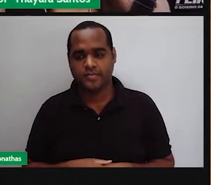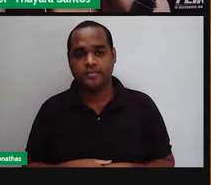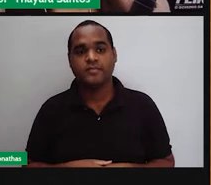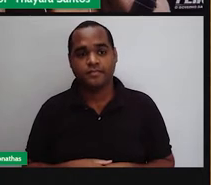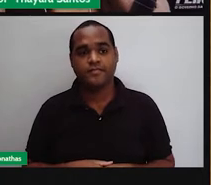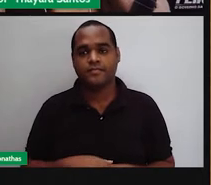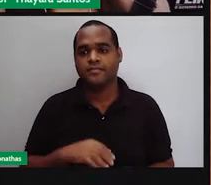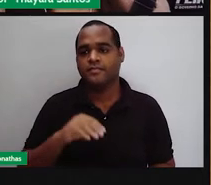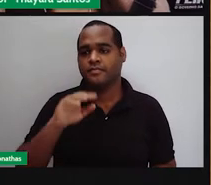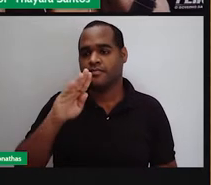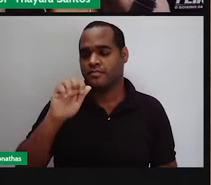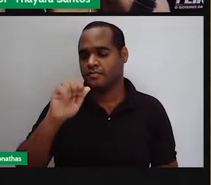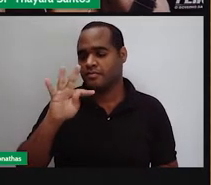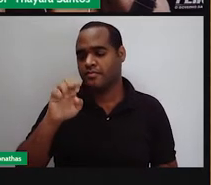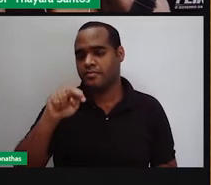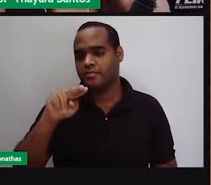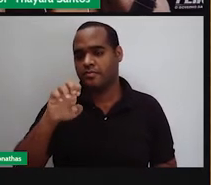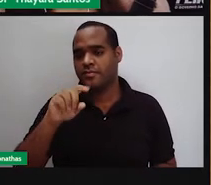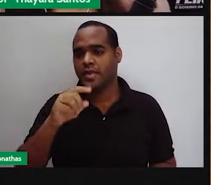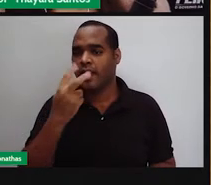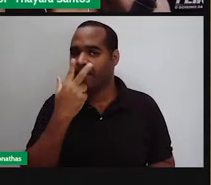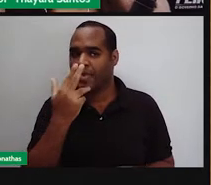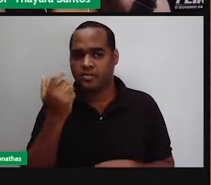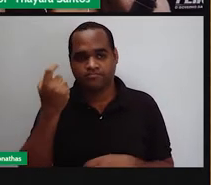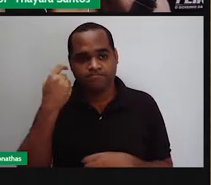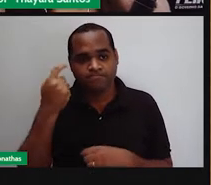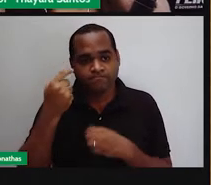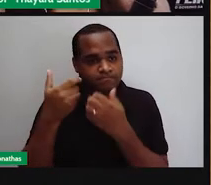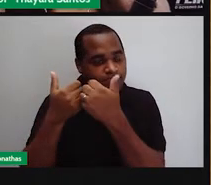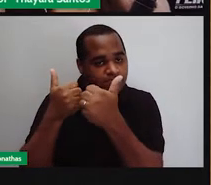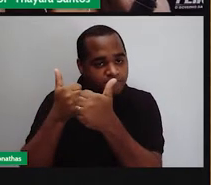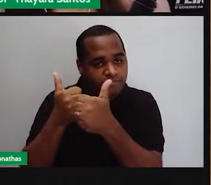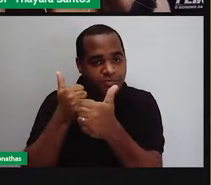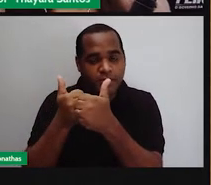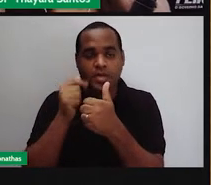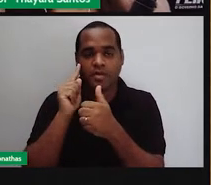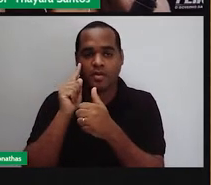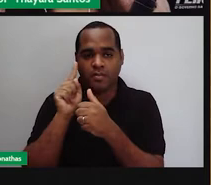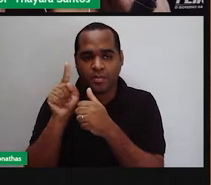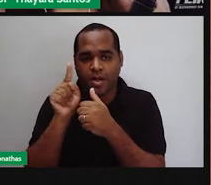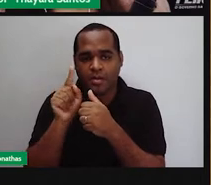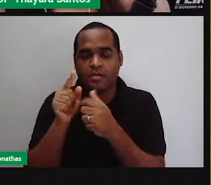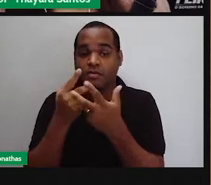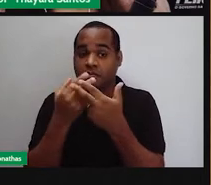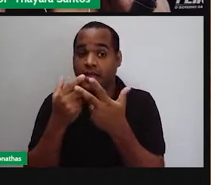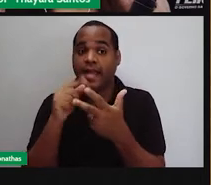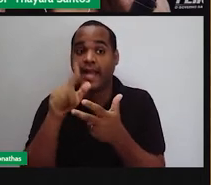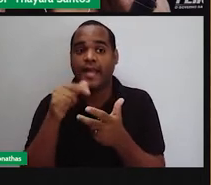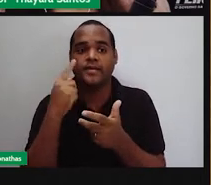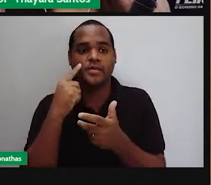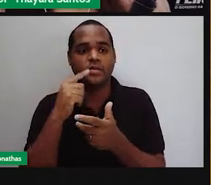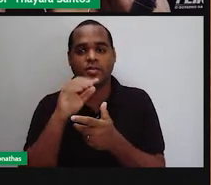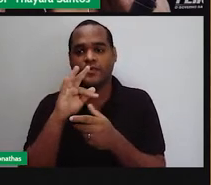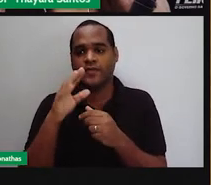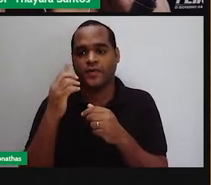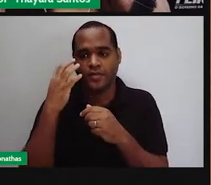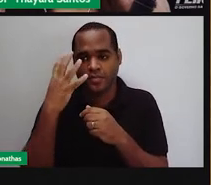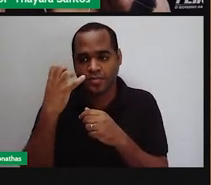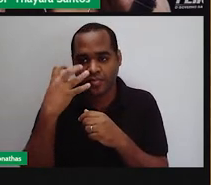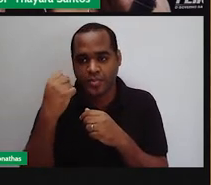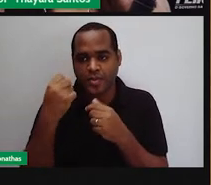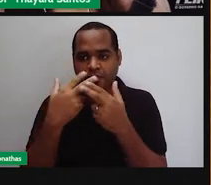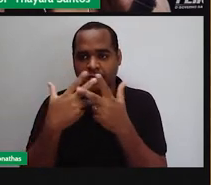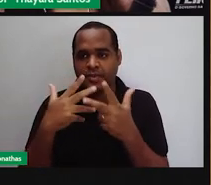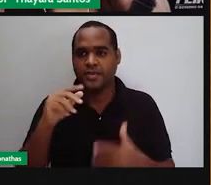Os bastonetes concentram-se na direção periférica da retina. O pigmento fotossensível presente neles é chamado de